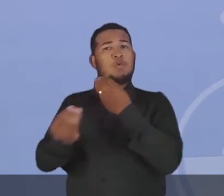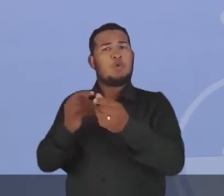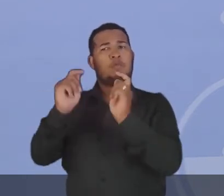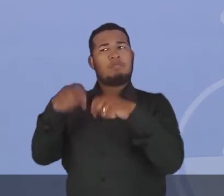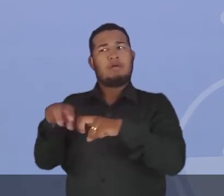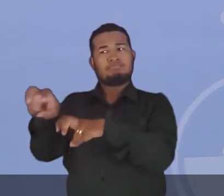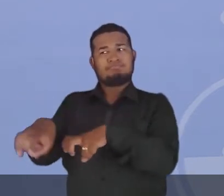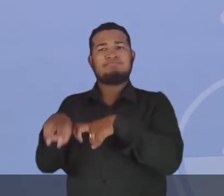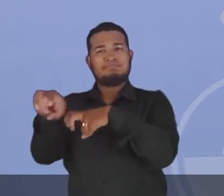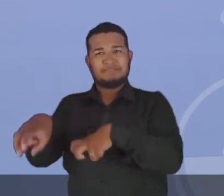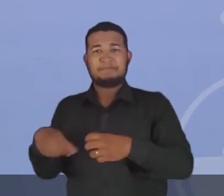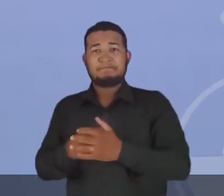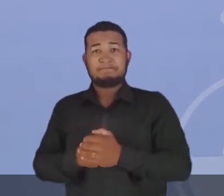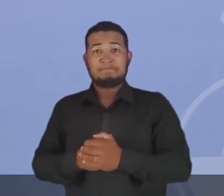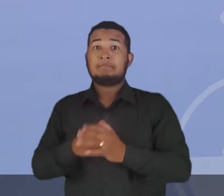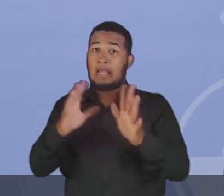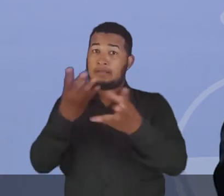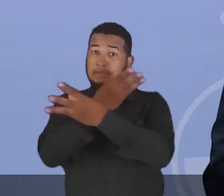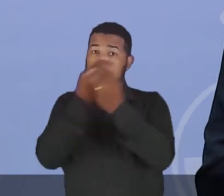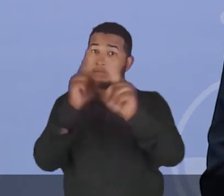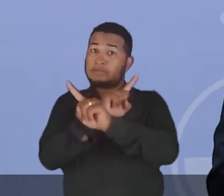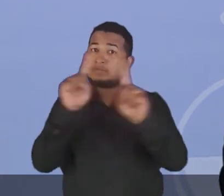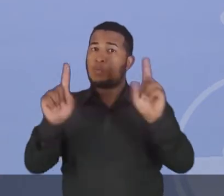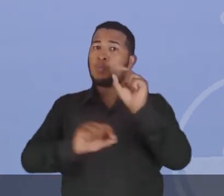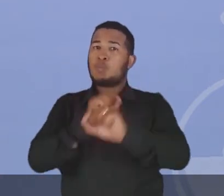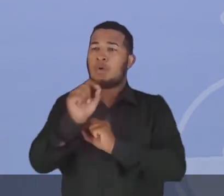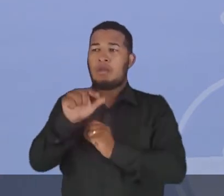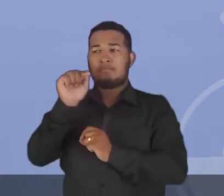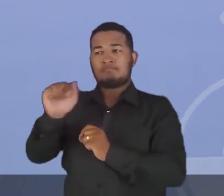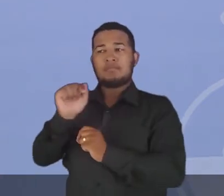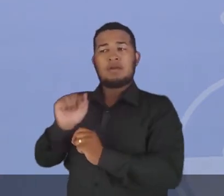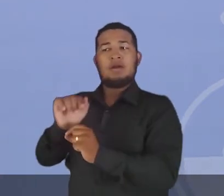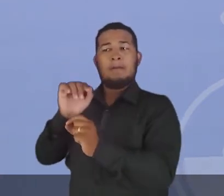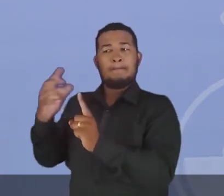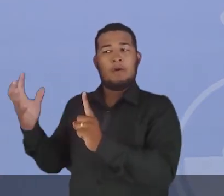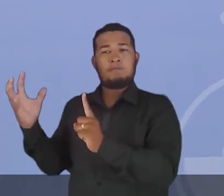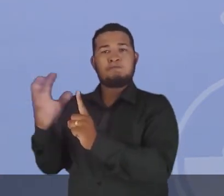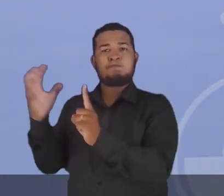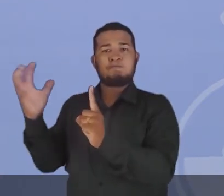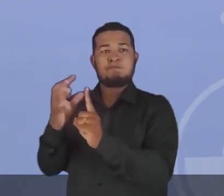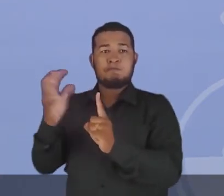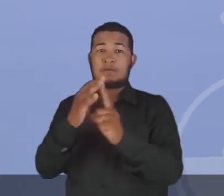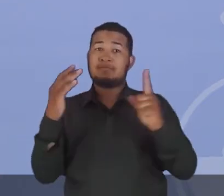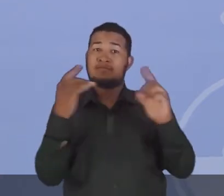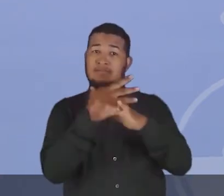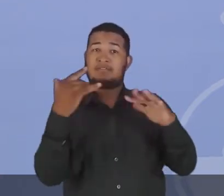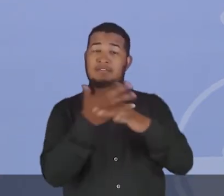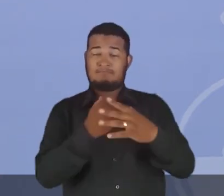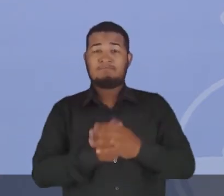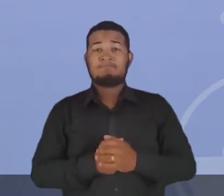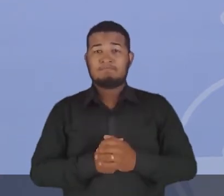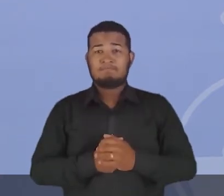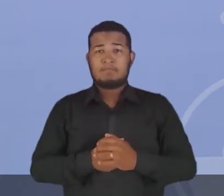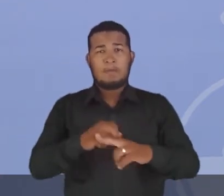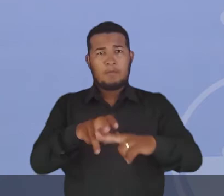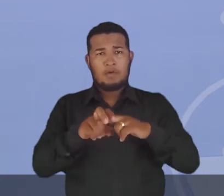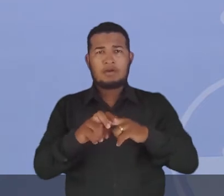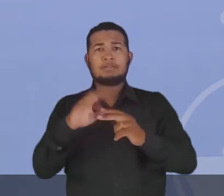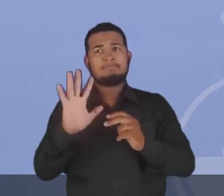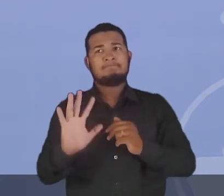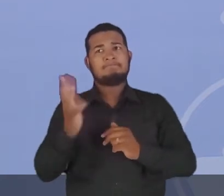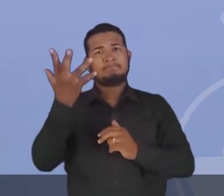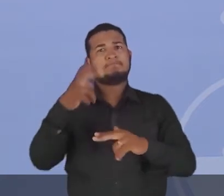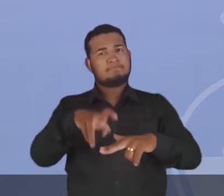campo. Não podemos também esquecer da influência desse êxodo para a cidade. Visto que, nesse